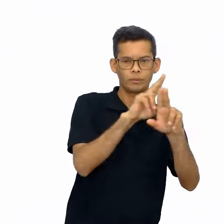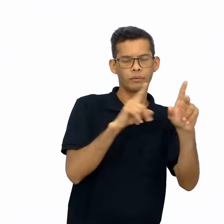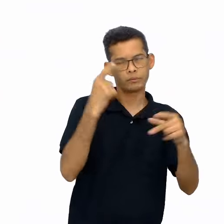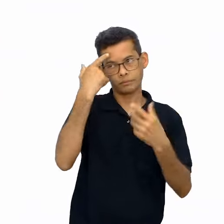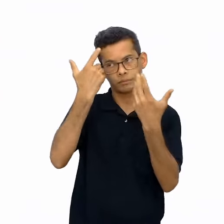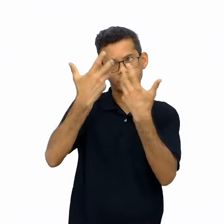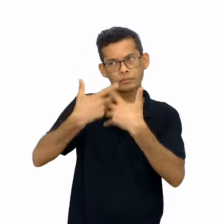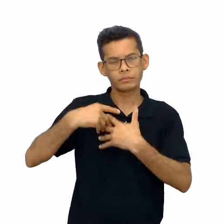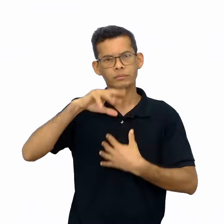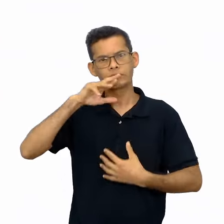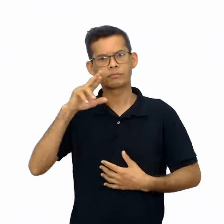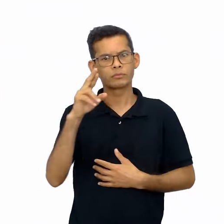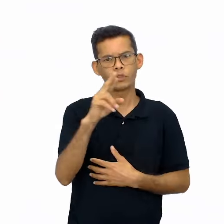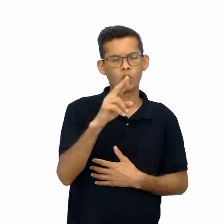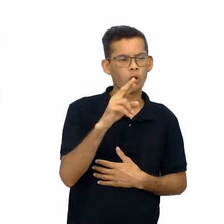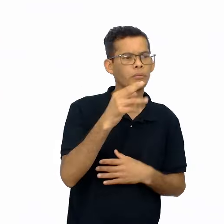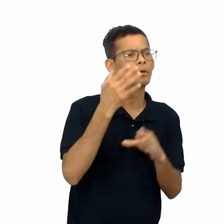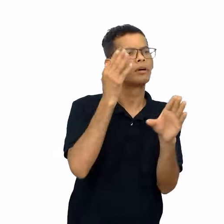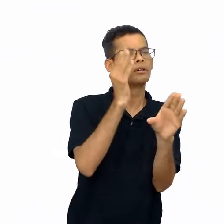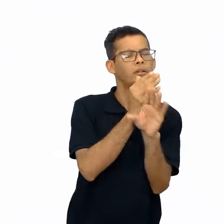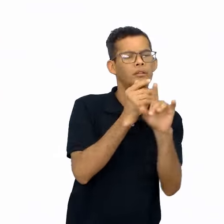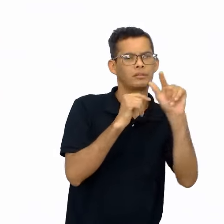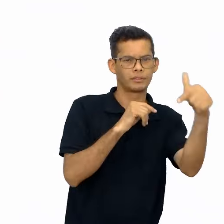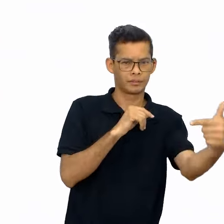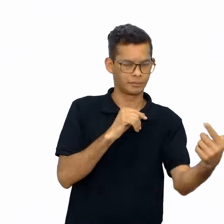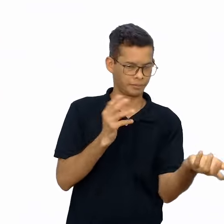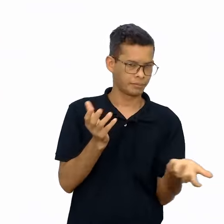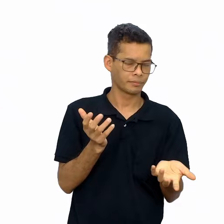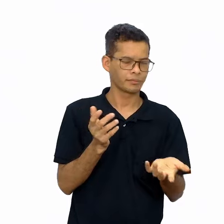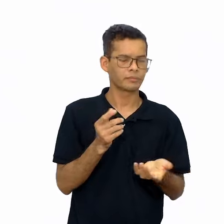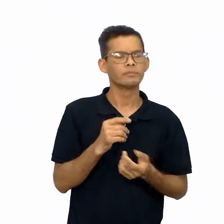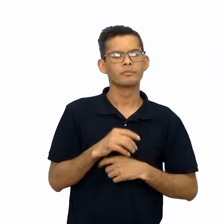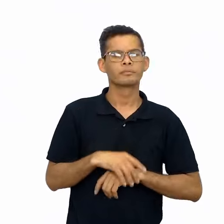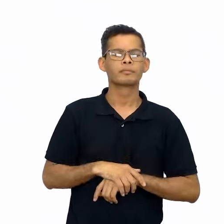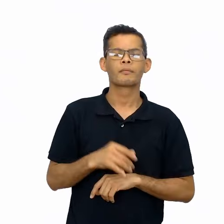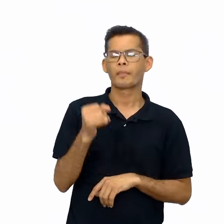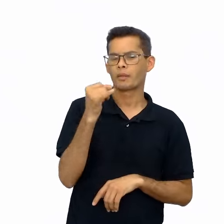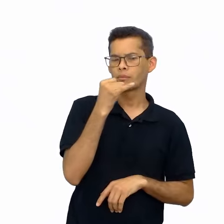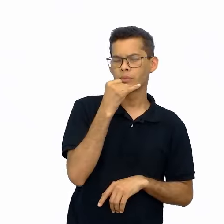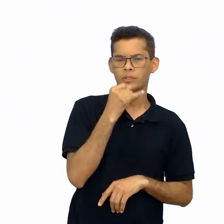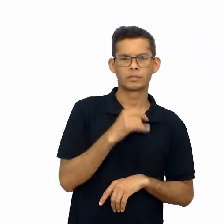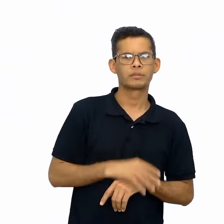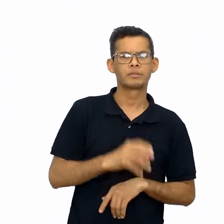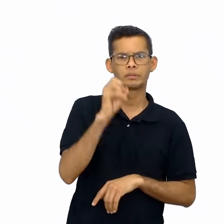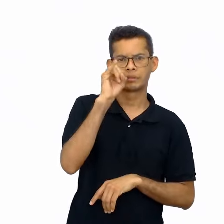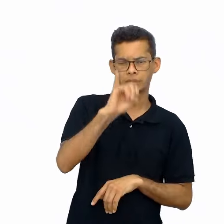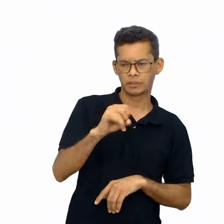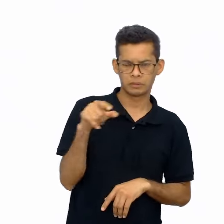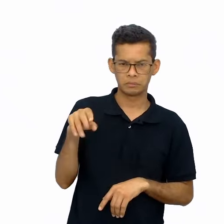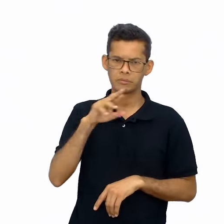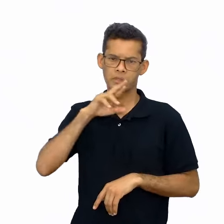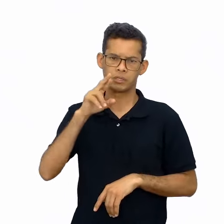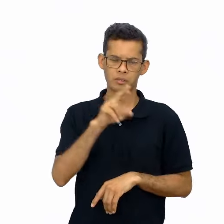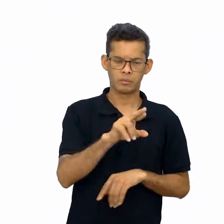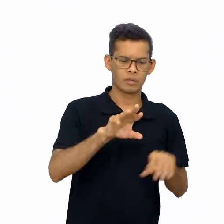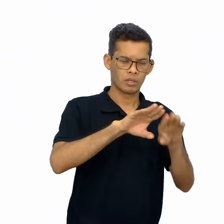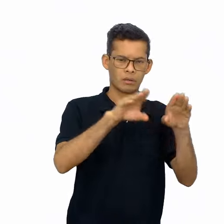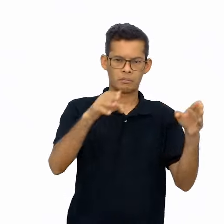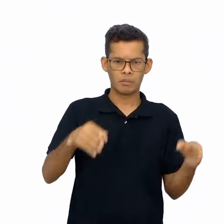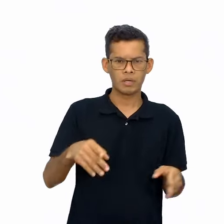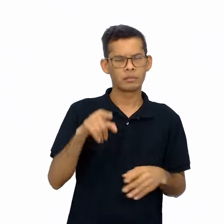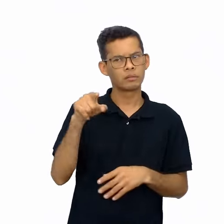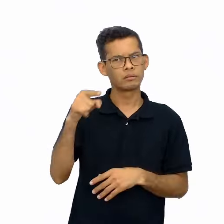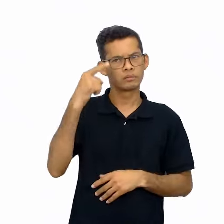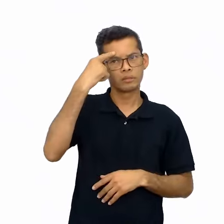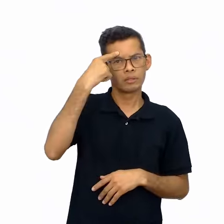em uma resposta para adivinha e elencar as características dessa resposta. Por exemplo, se a resposta for mesa, devem estar